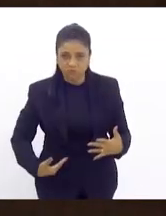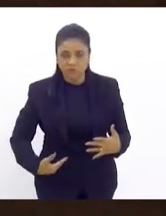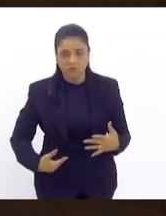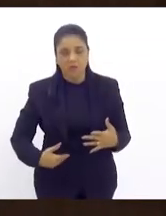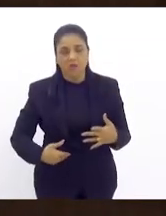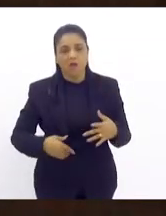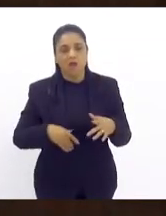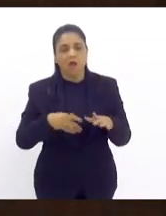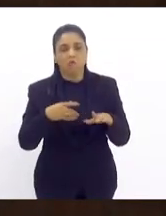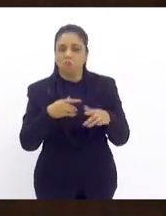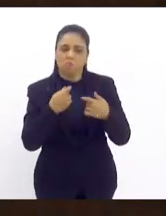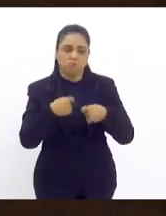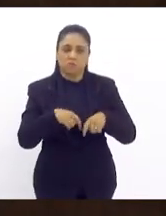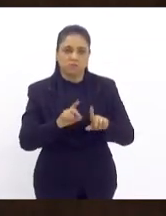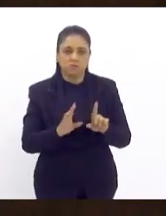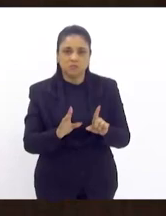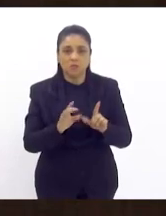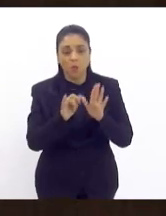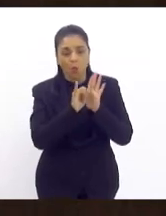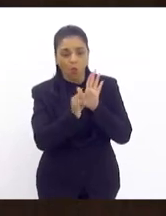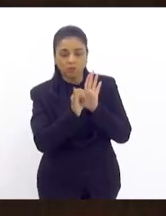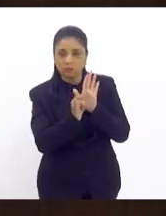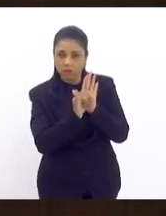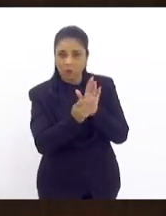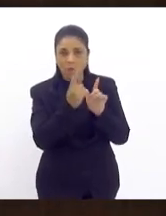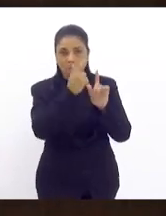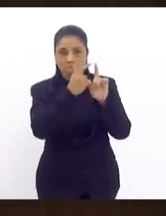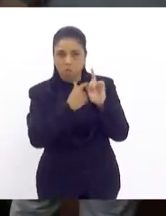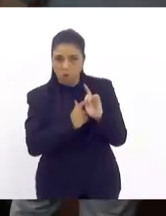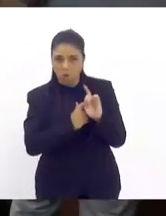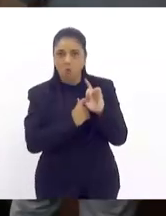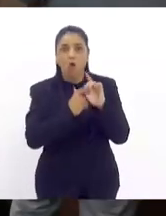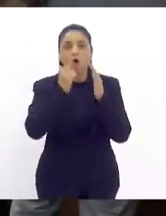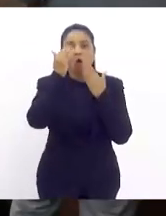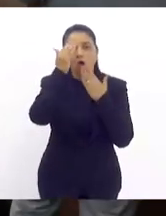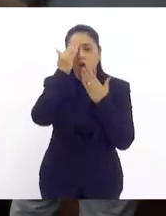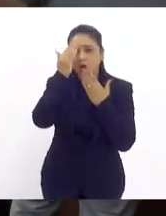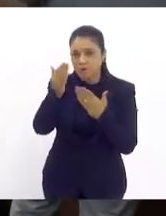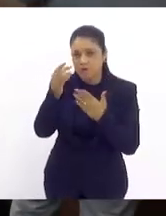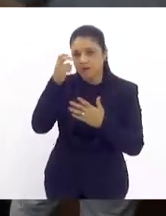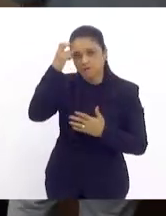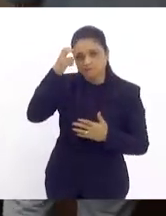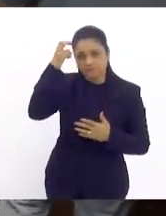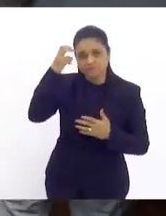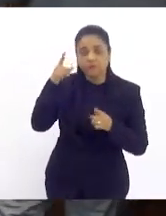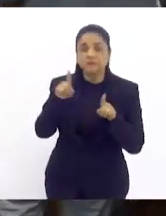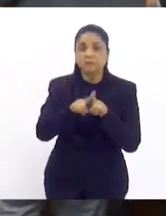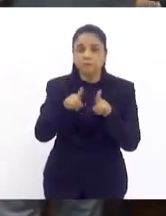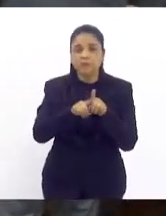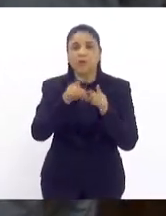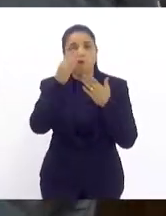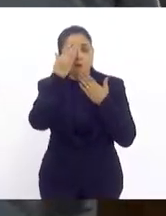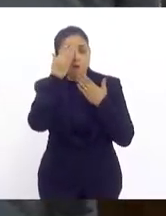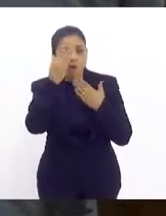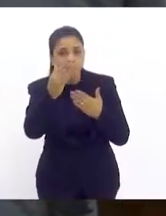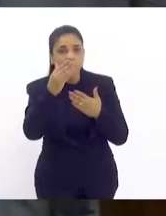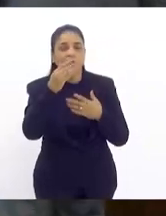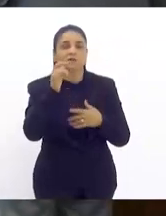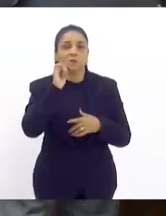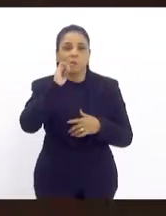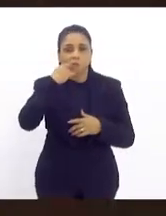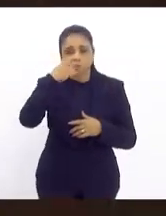hora, deputada, porque o edital foi suspenso, obrigada ao nosso prefeito que entendeu, mas olha,